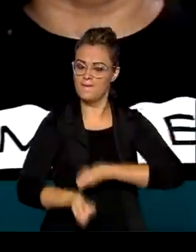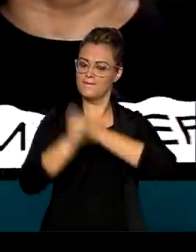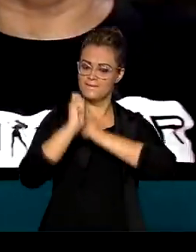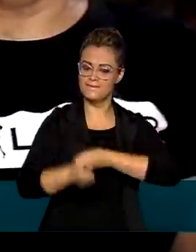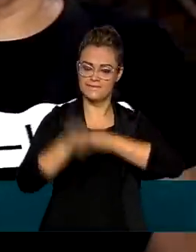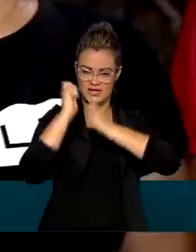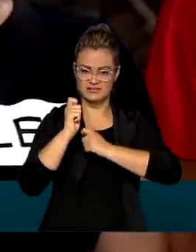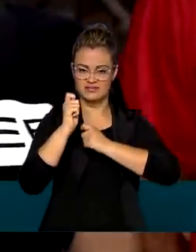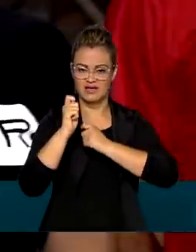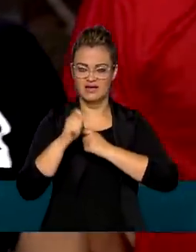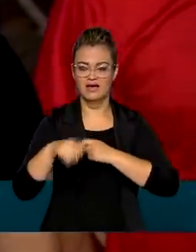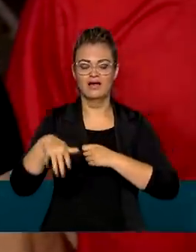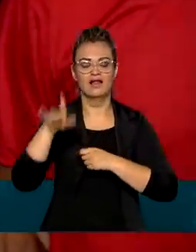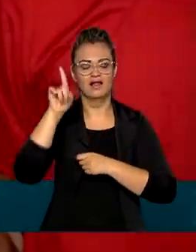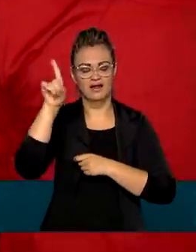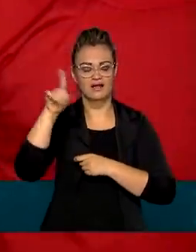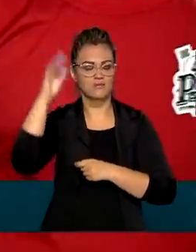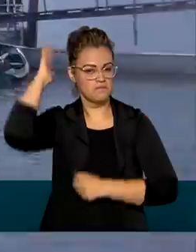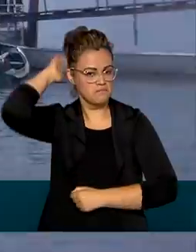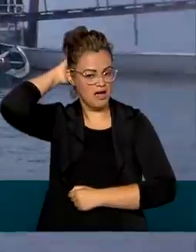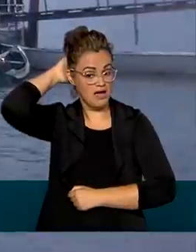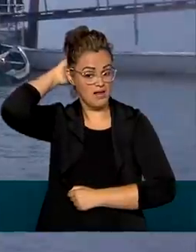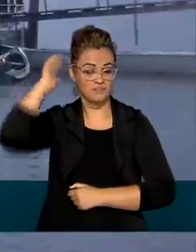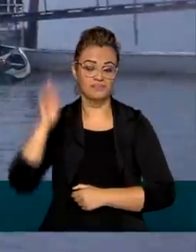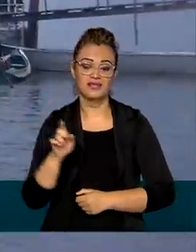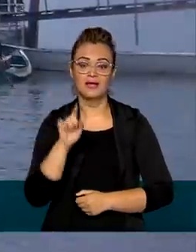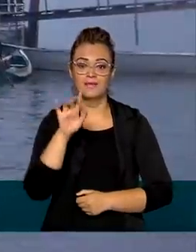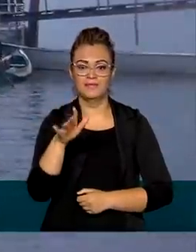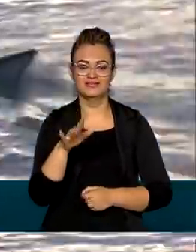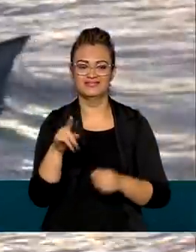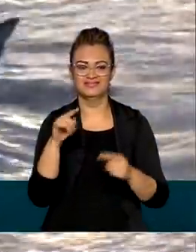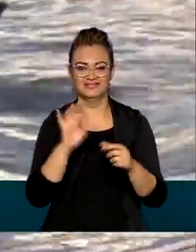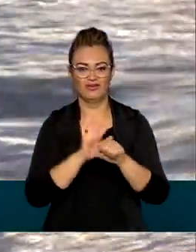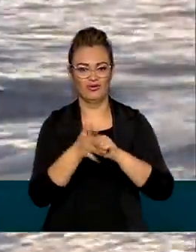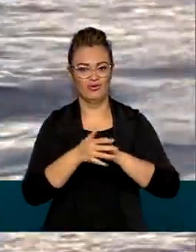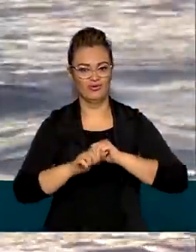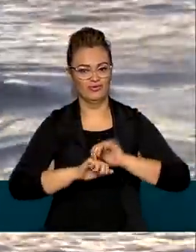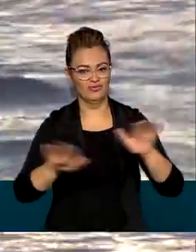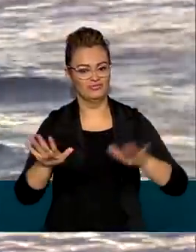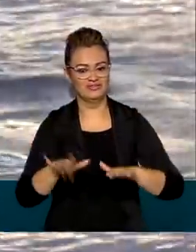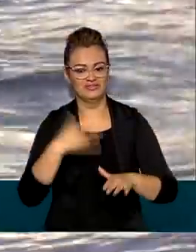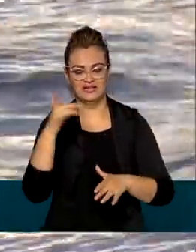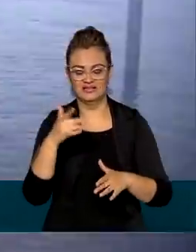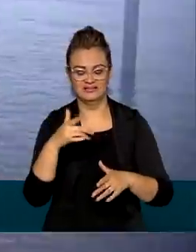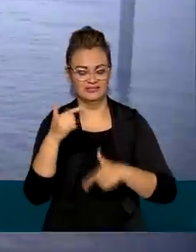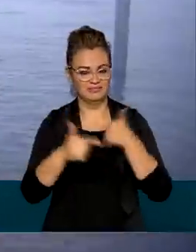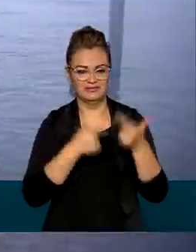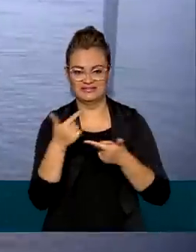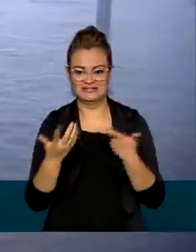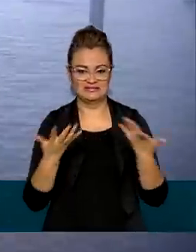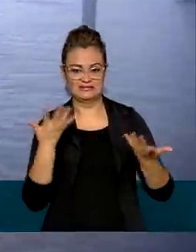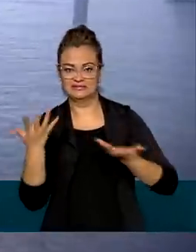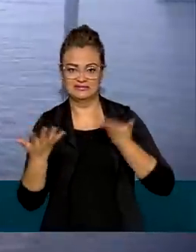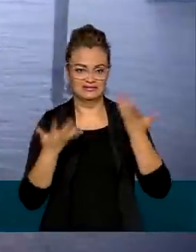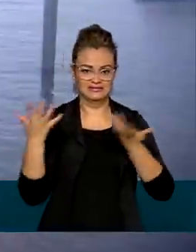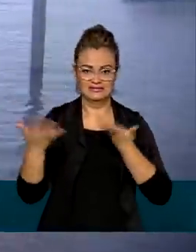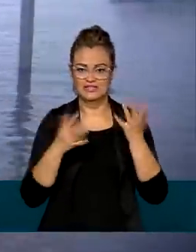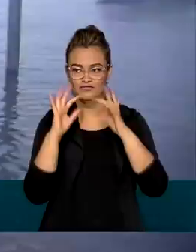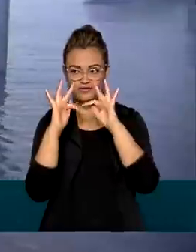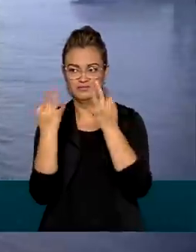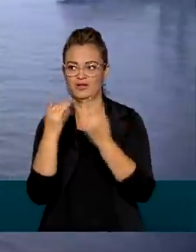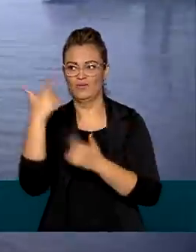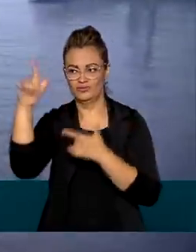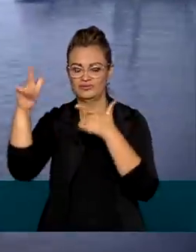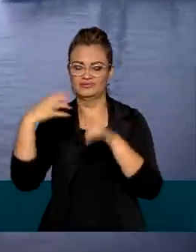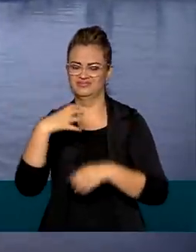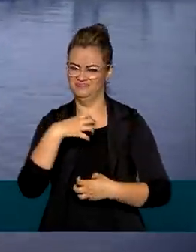Arapiranga, município do estado do Pará. Mas o novo coronavírus mudou drasticamente a renda familiar dela e das demais famílias